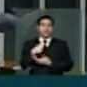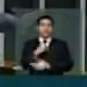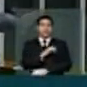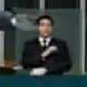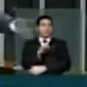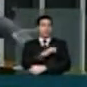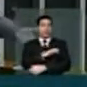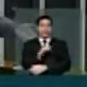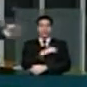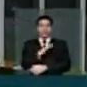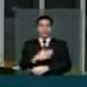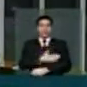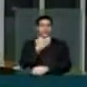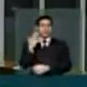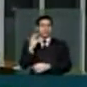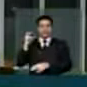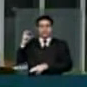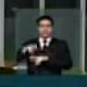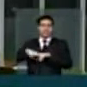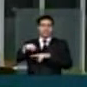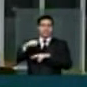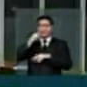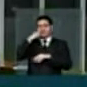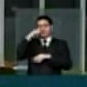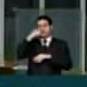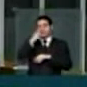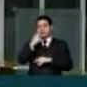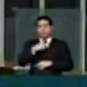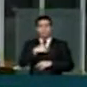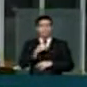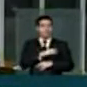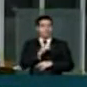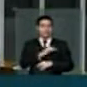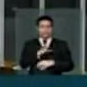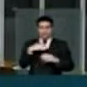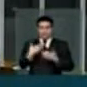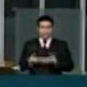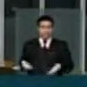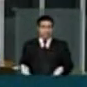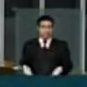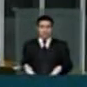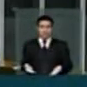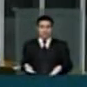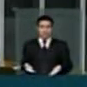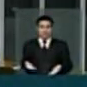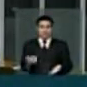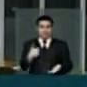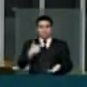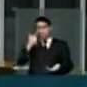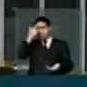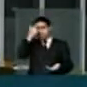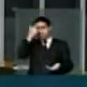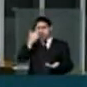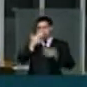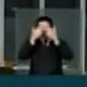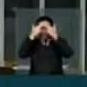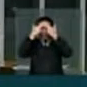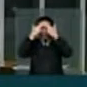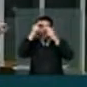tremendo da cadeira de um dentista. Hoje, até hoje, me traz traumas.